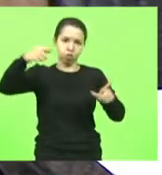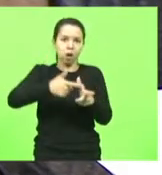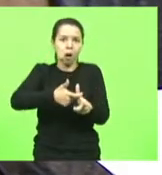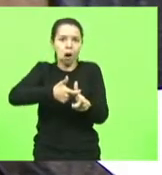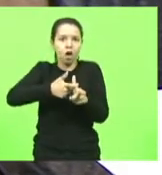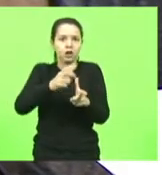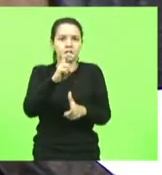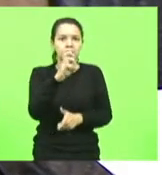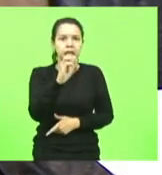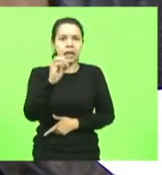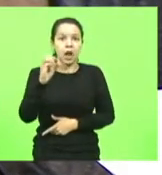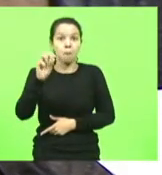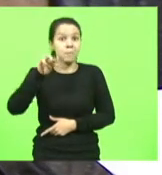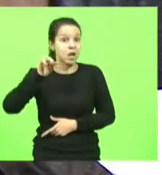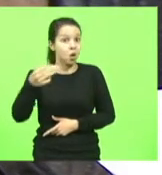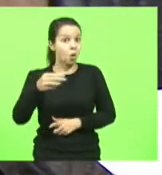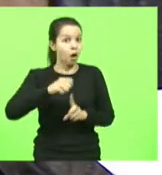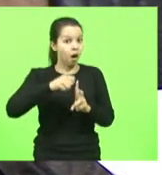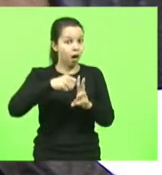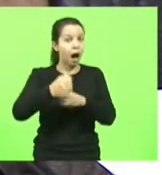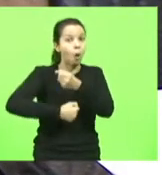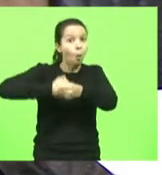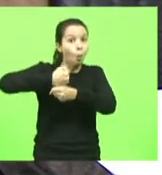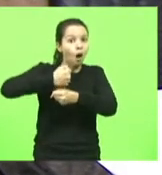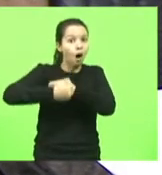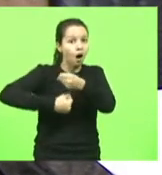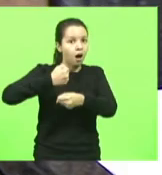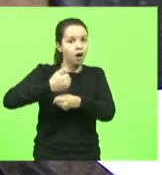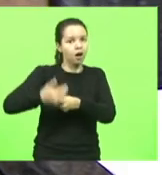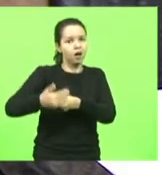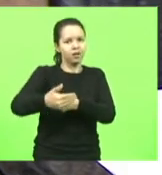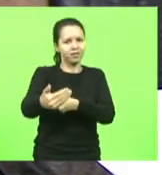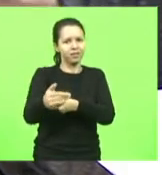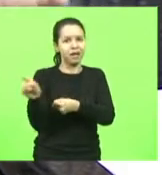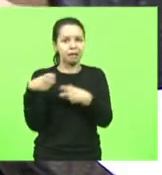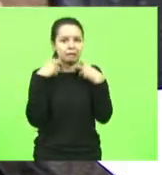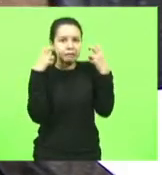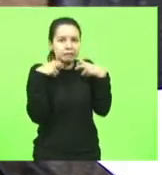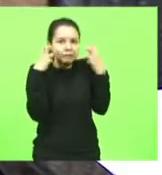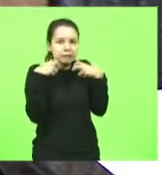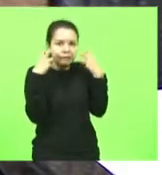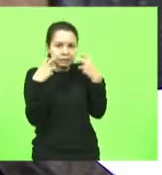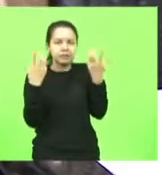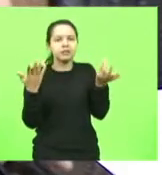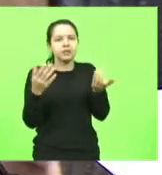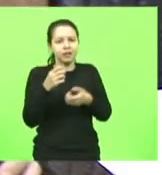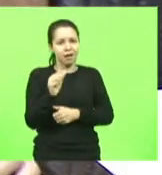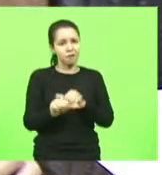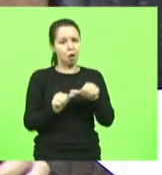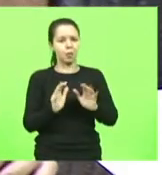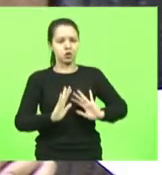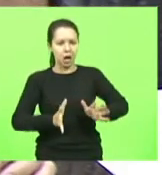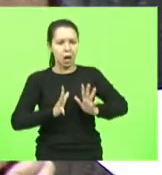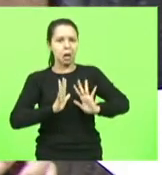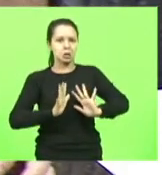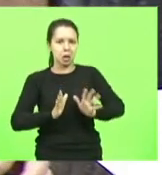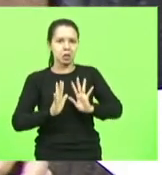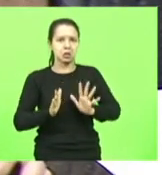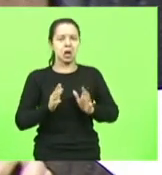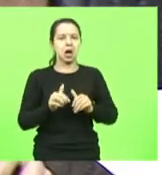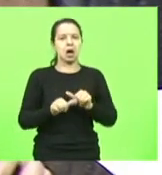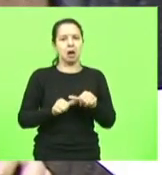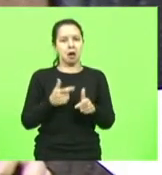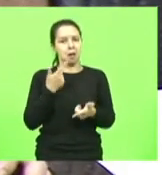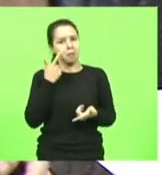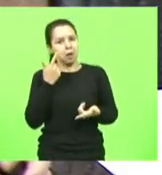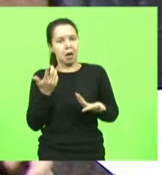milhões de reais ao ano. Ele ficou um pouco constrangido, a grande reforma já foi feita, vejam bem,